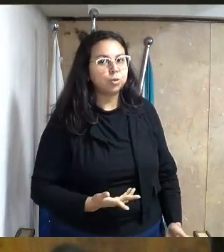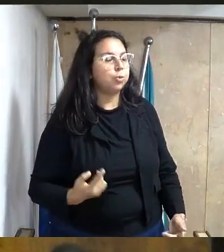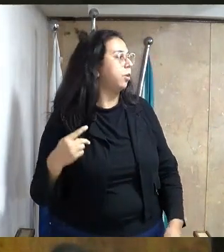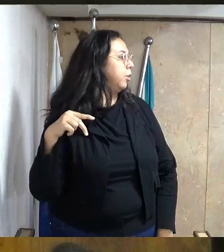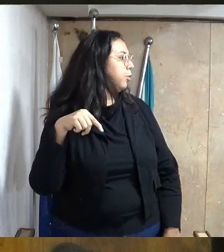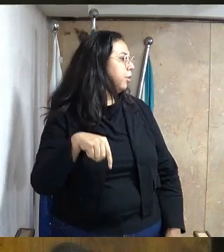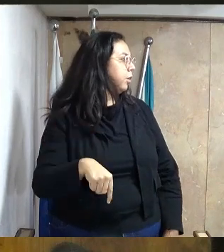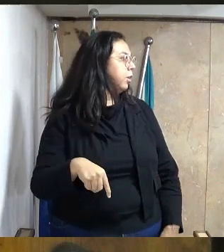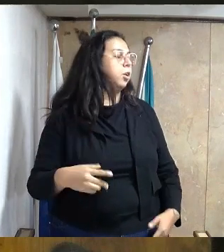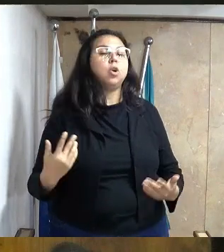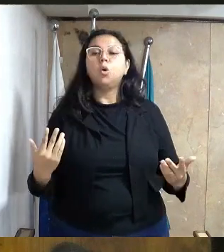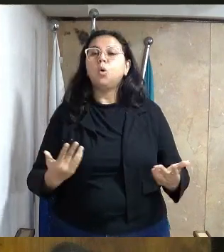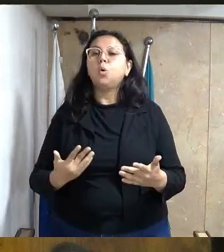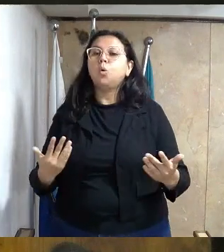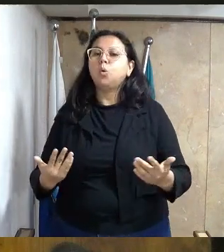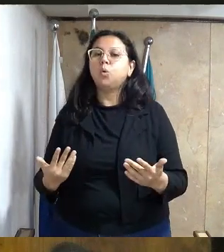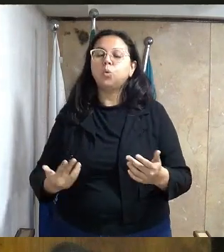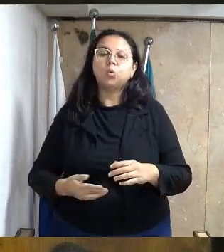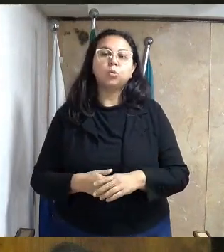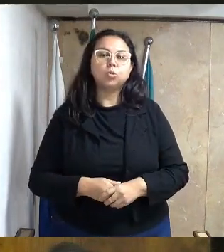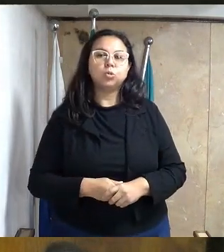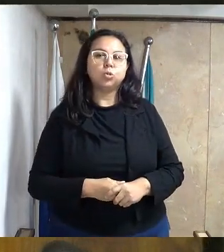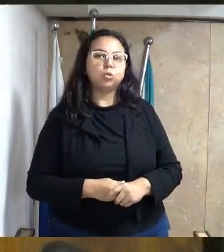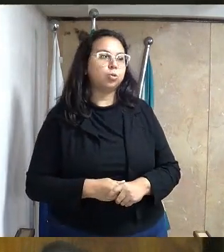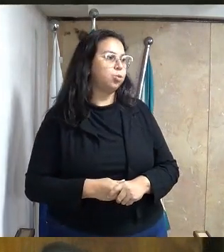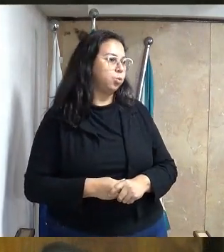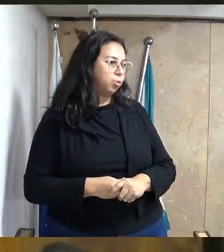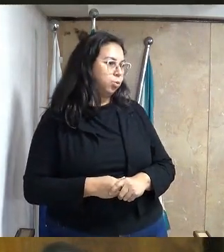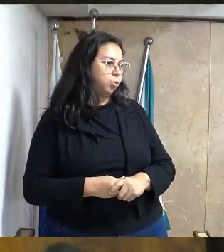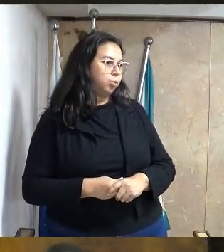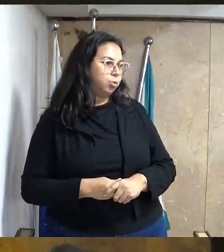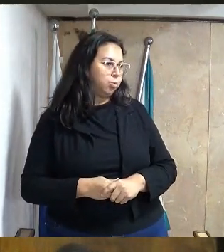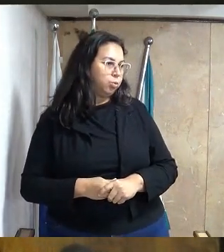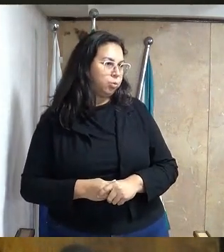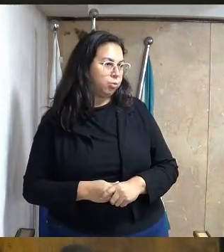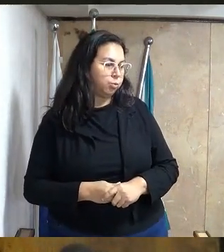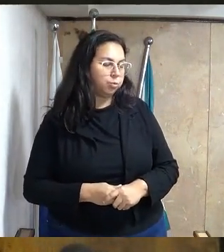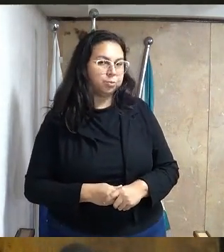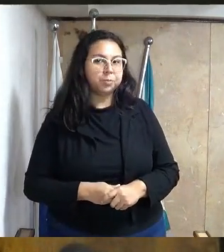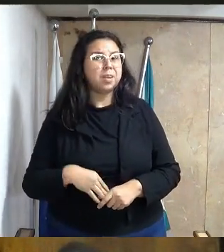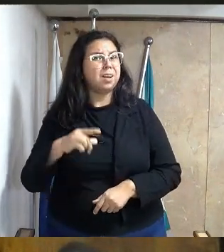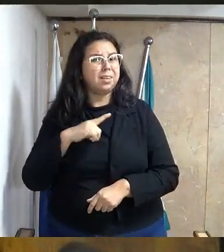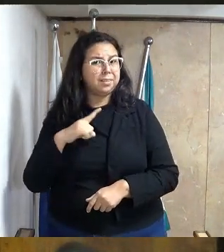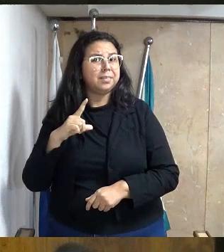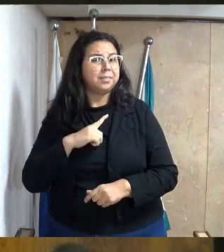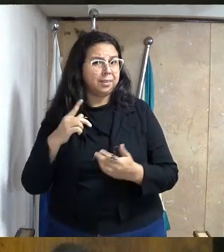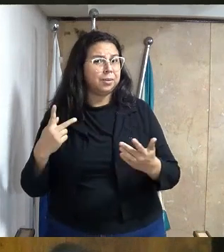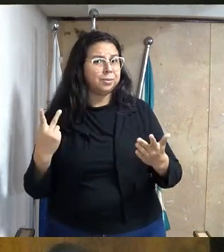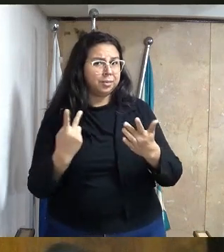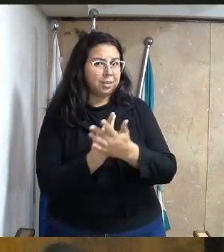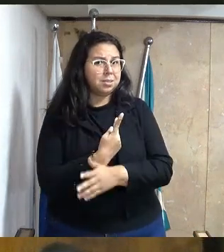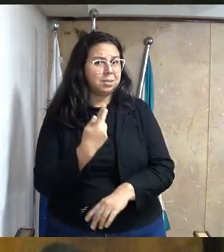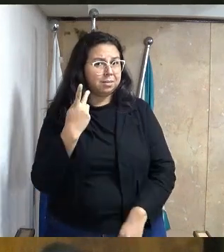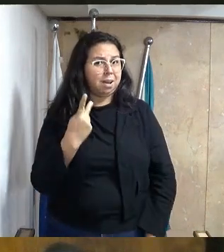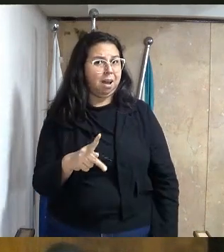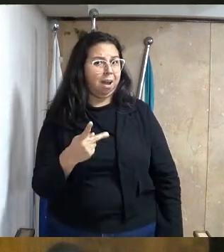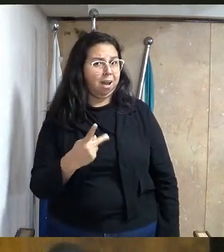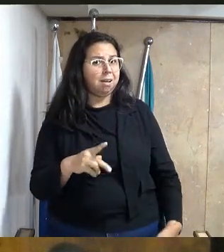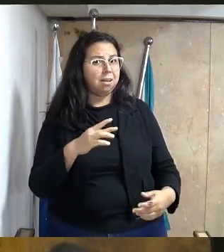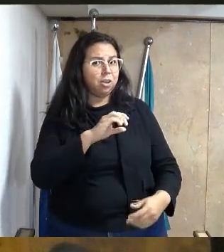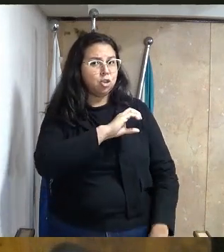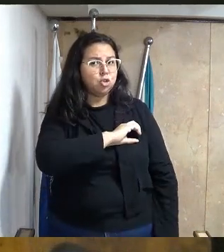me traz à tribuna no dia de hoje, Zezinho do Mineirão, tem acontecido em nosso município,